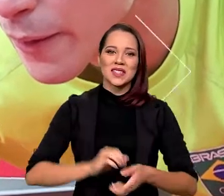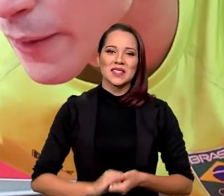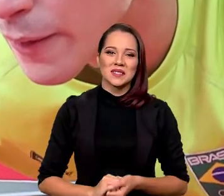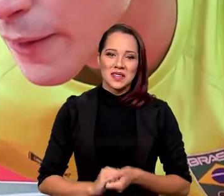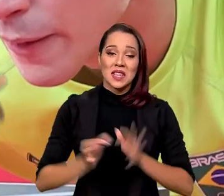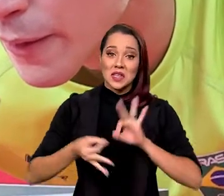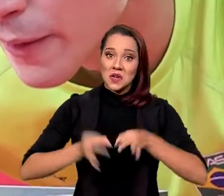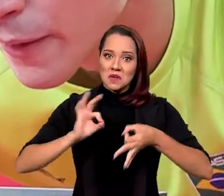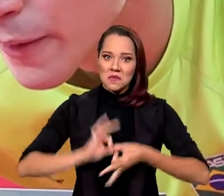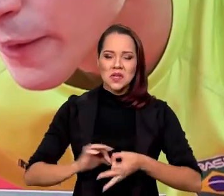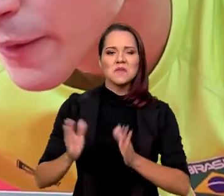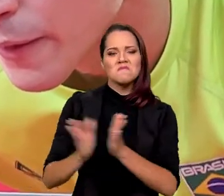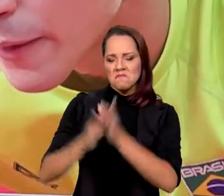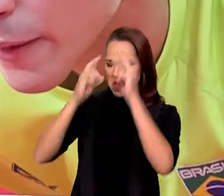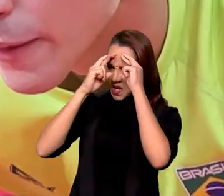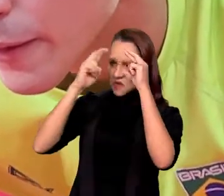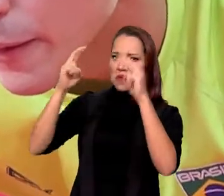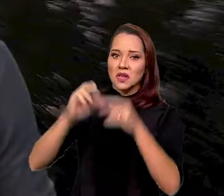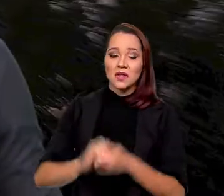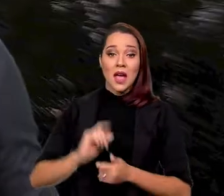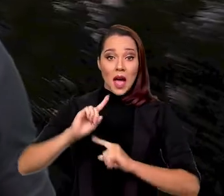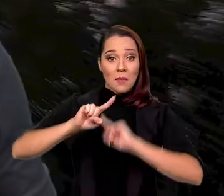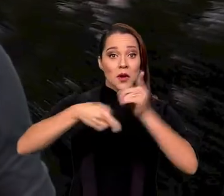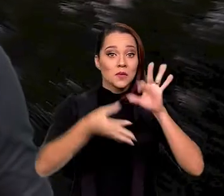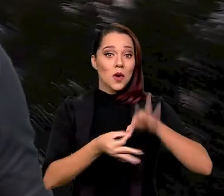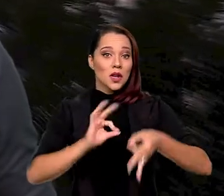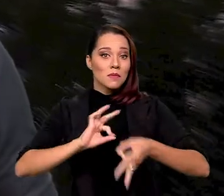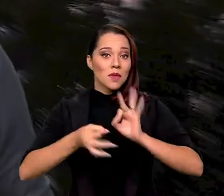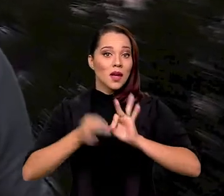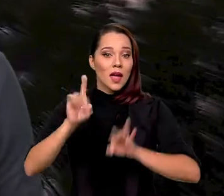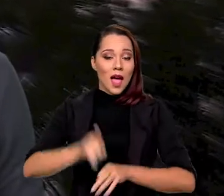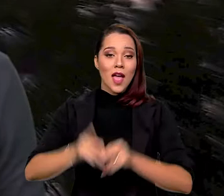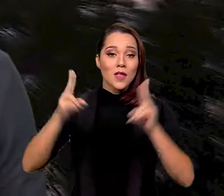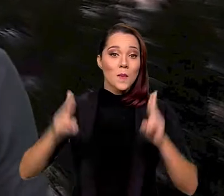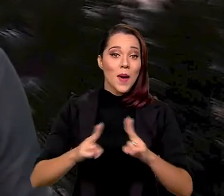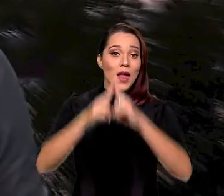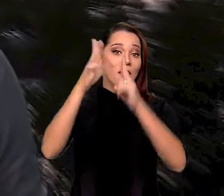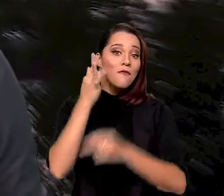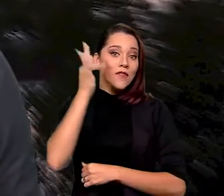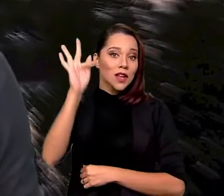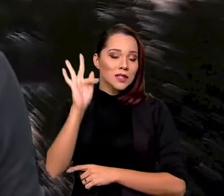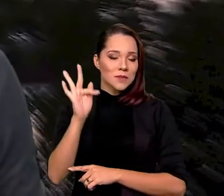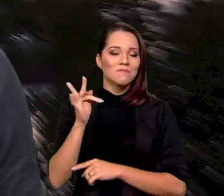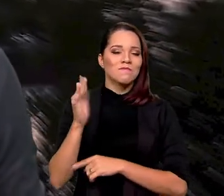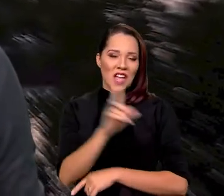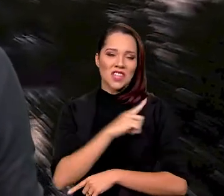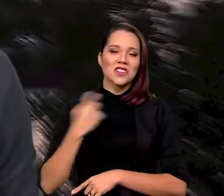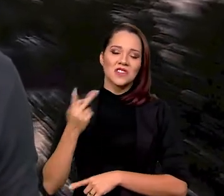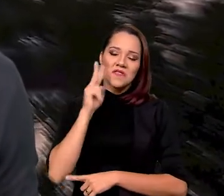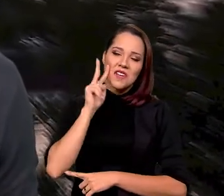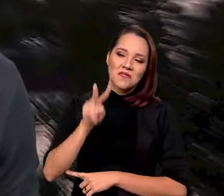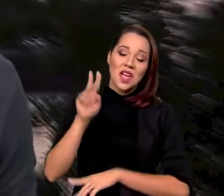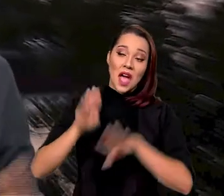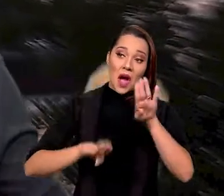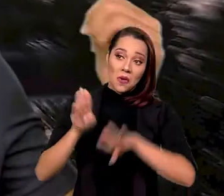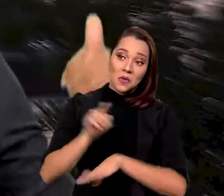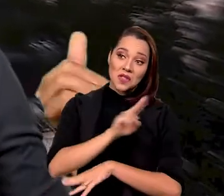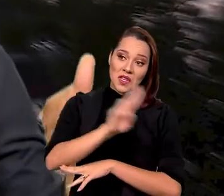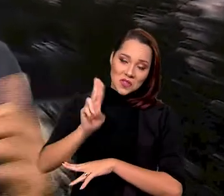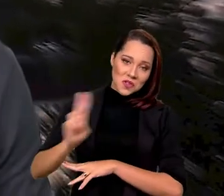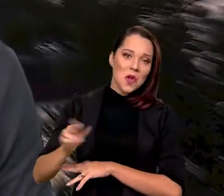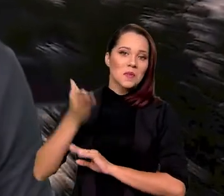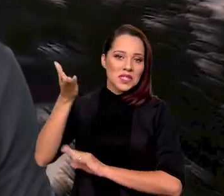Olímpicos. Merece ou não merece respeito? A próxima Olimpíada é em Paris, lá na França. Provavelmente a gente vai ver